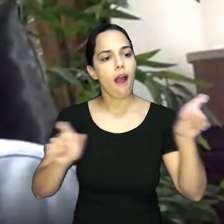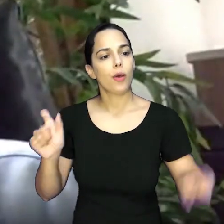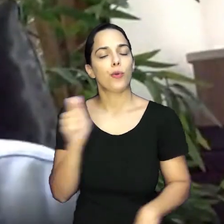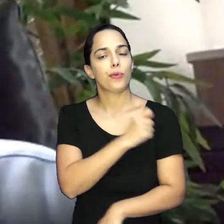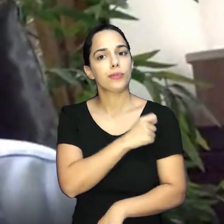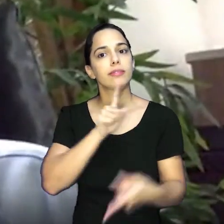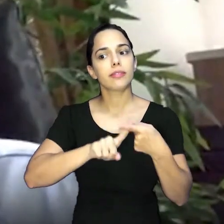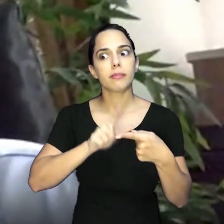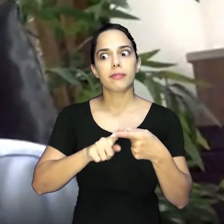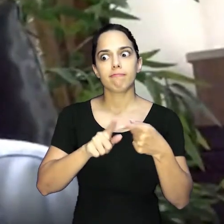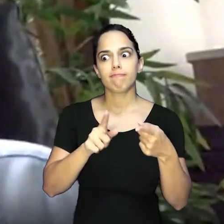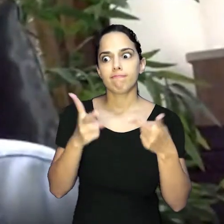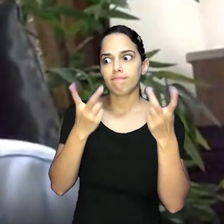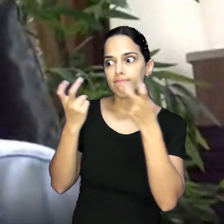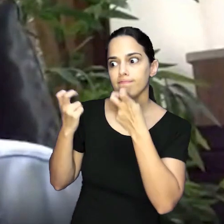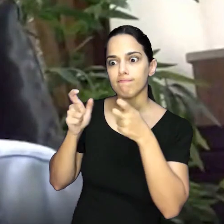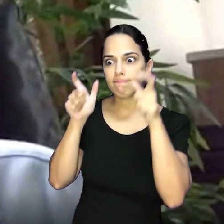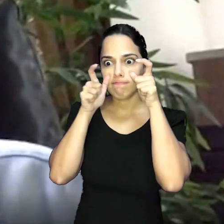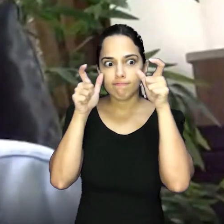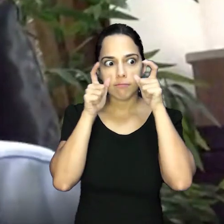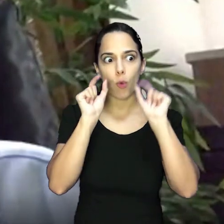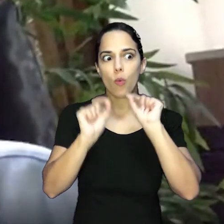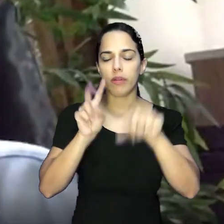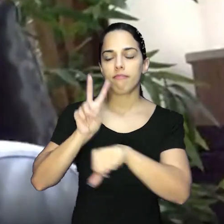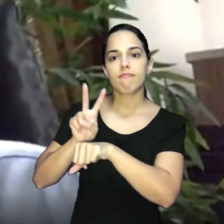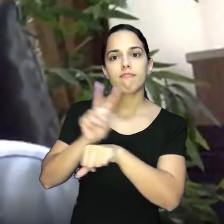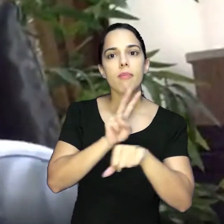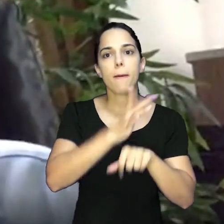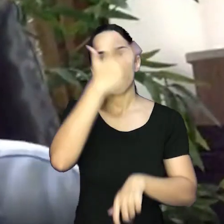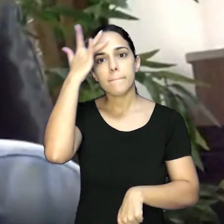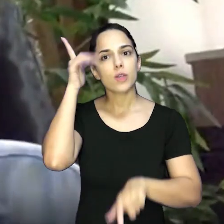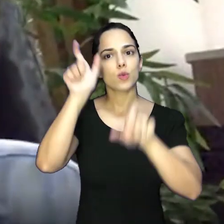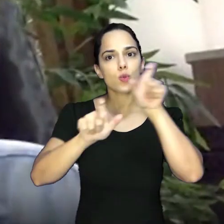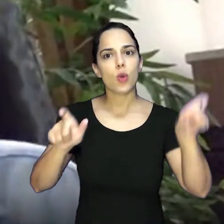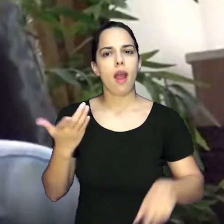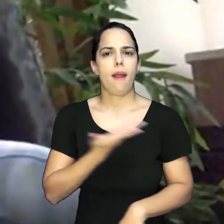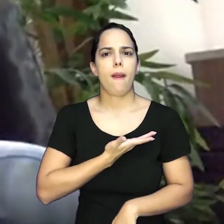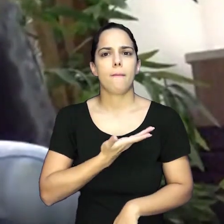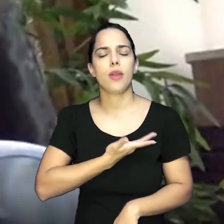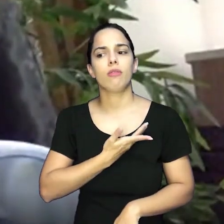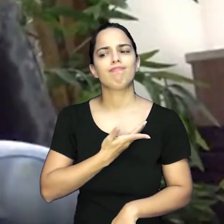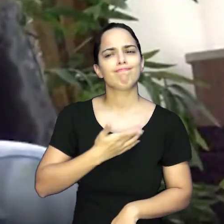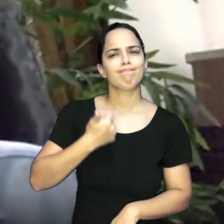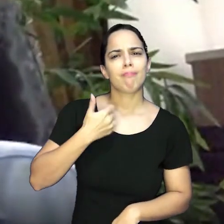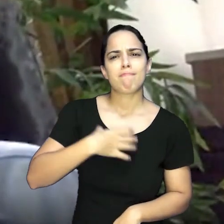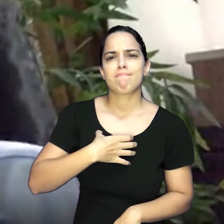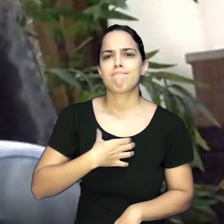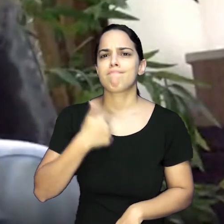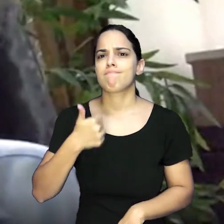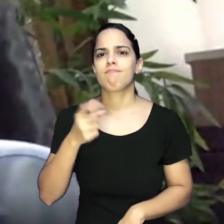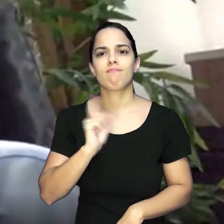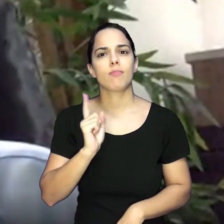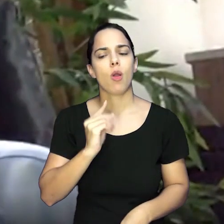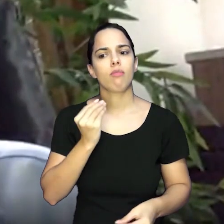estudantes para que eles possam estar atentos, vigilantes em relação aos colegas que não estão